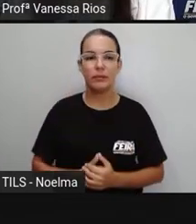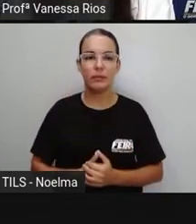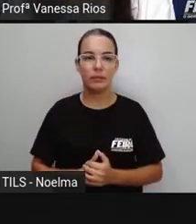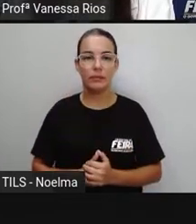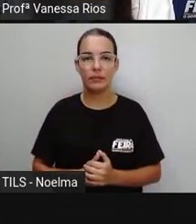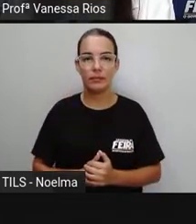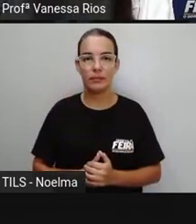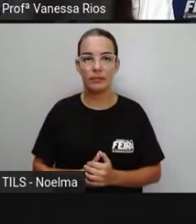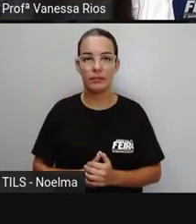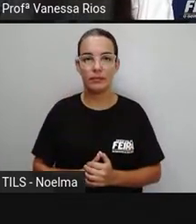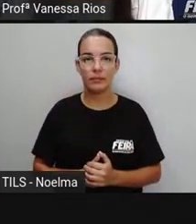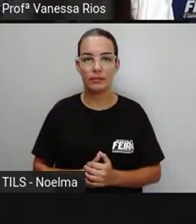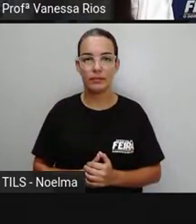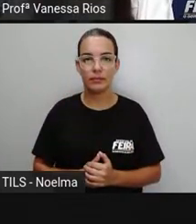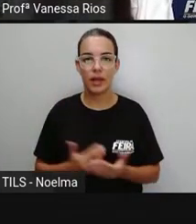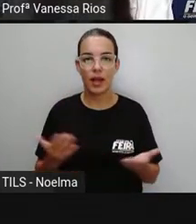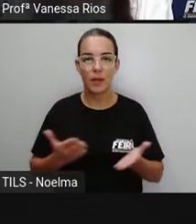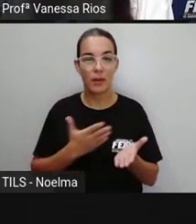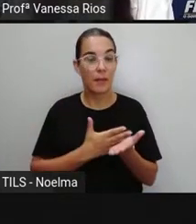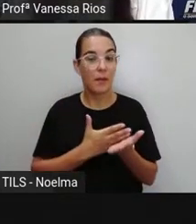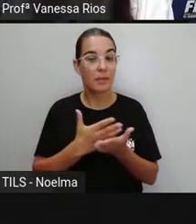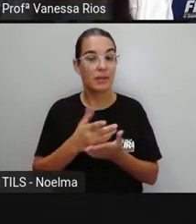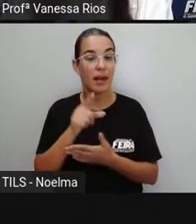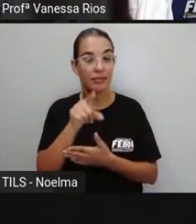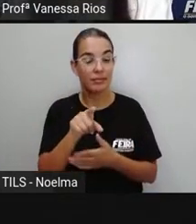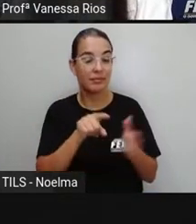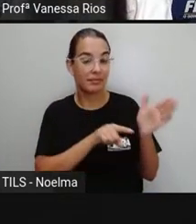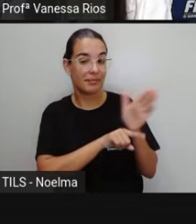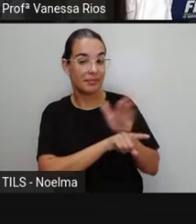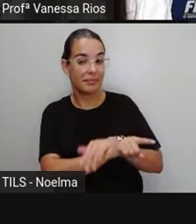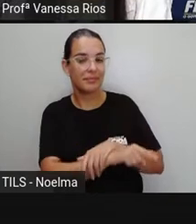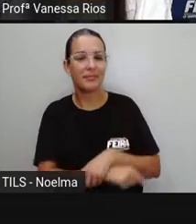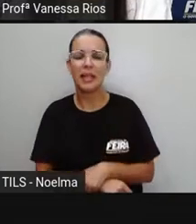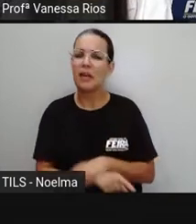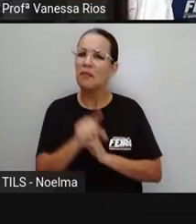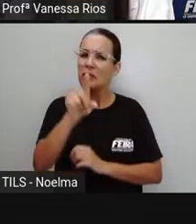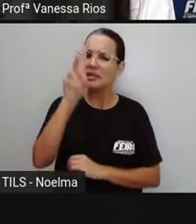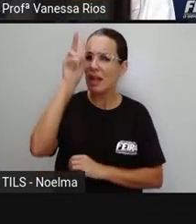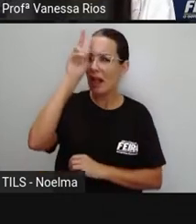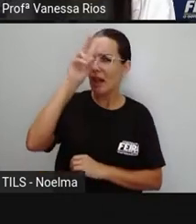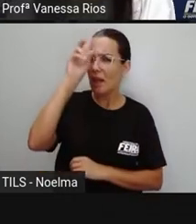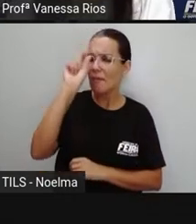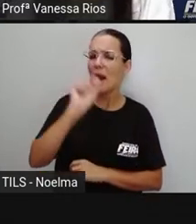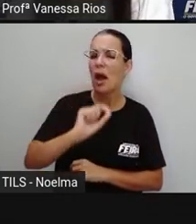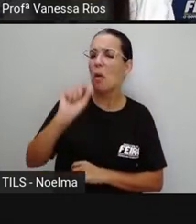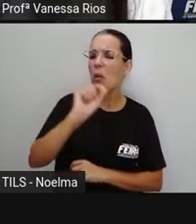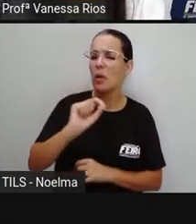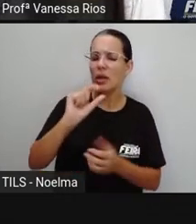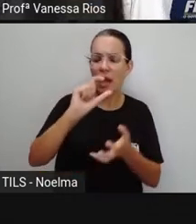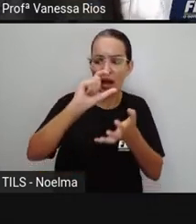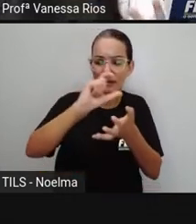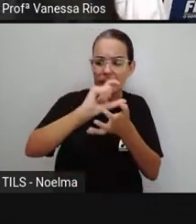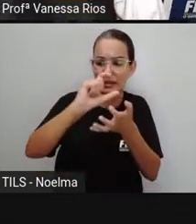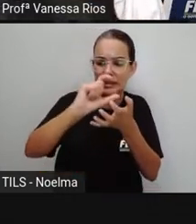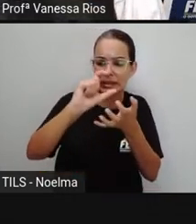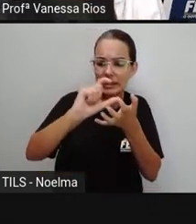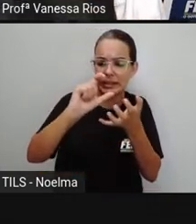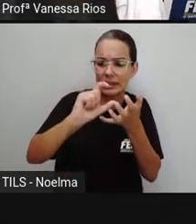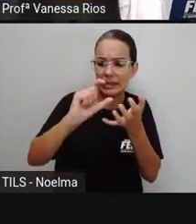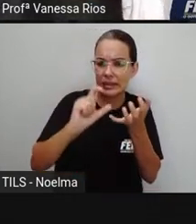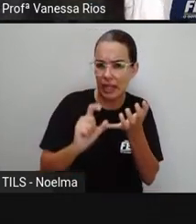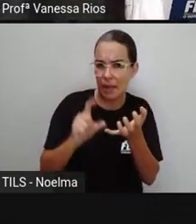E aí a Pro traz para começar, olha só, uma pergunta, você lembra aí, ó, busque aí